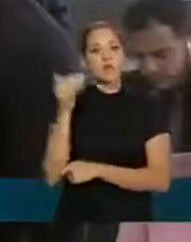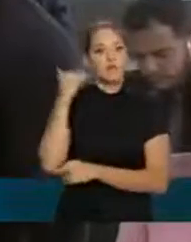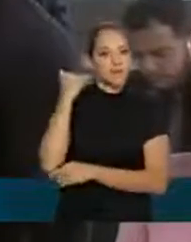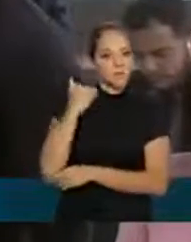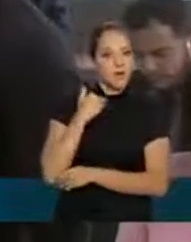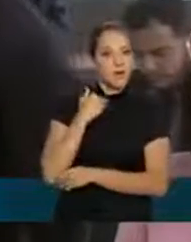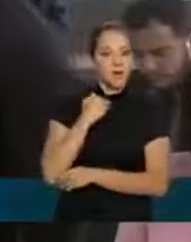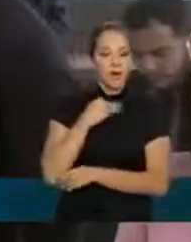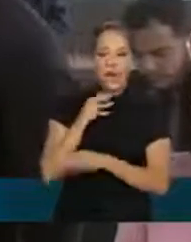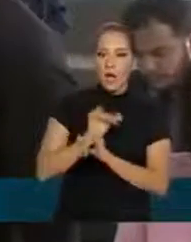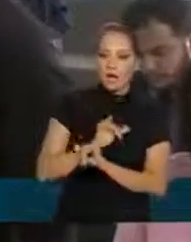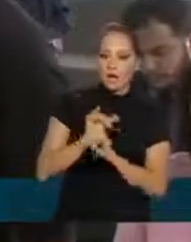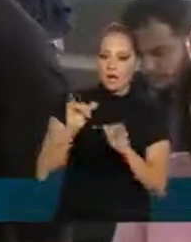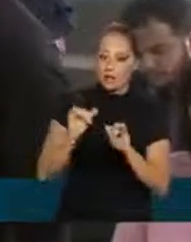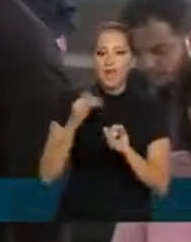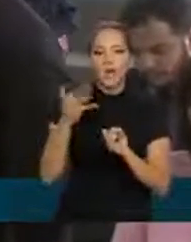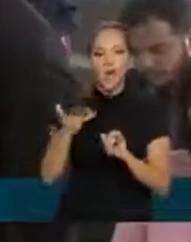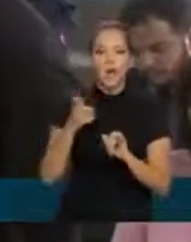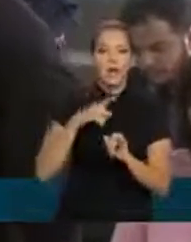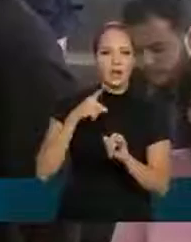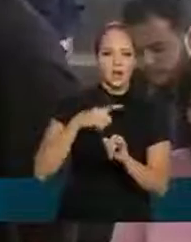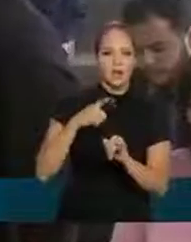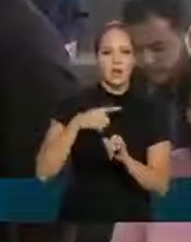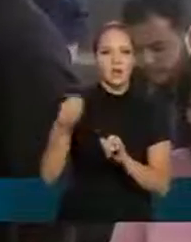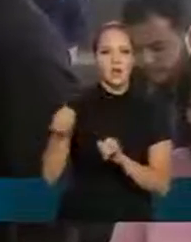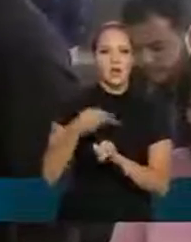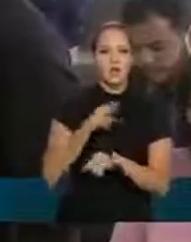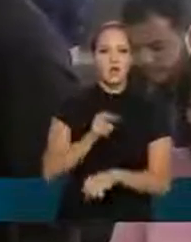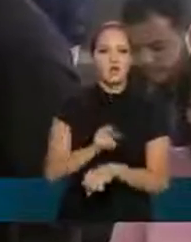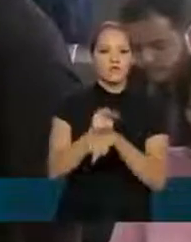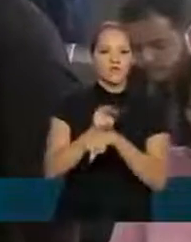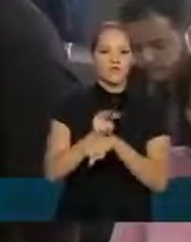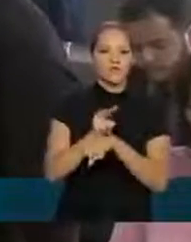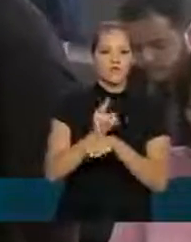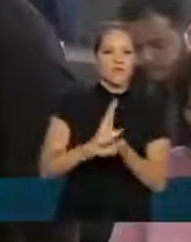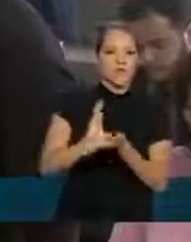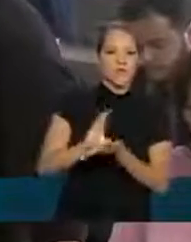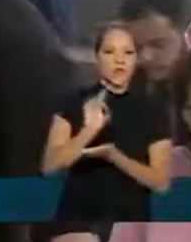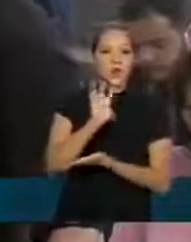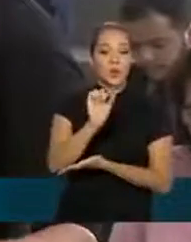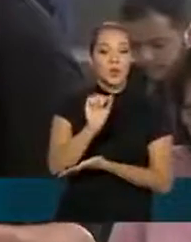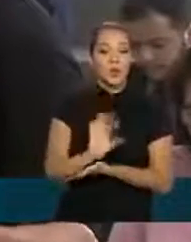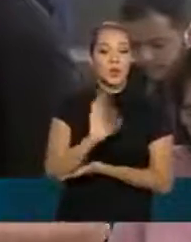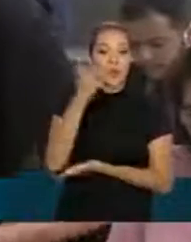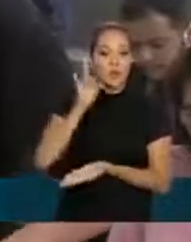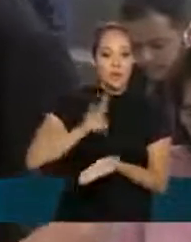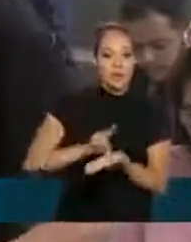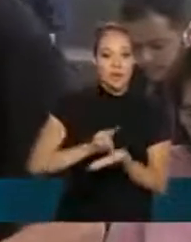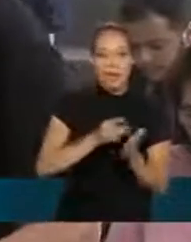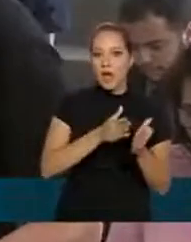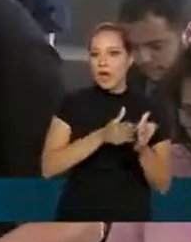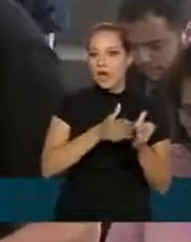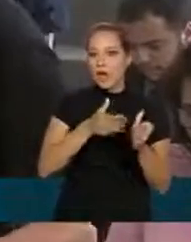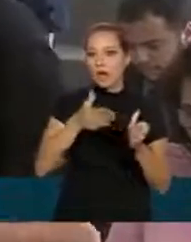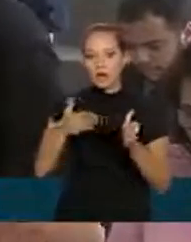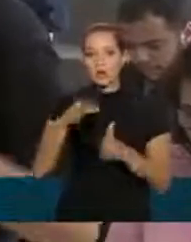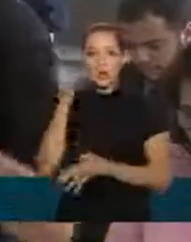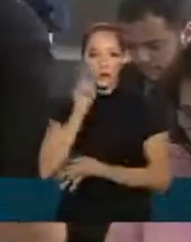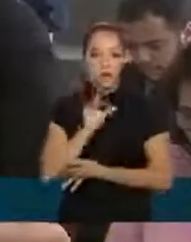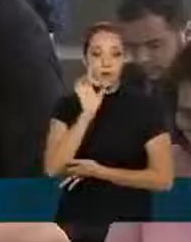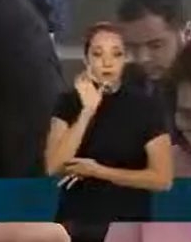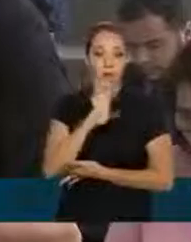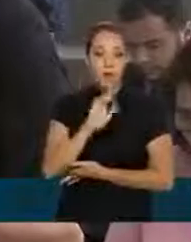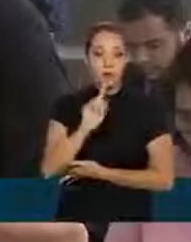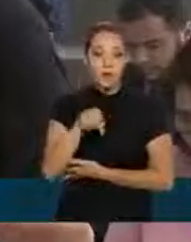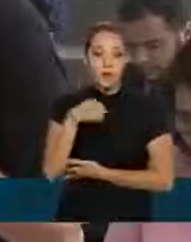recebem esse anúncio de carência de uma nova linha de financiamento mas o que acontece na prática é que até eles conseguem a carência mas